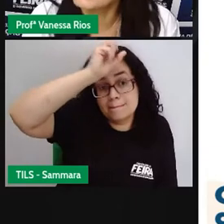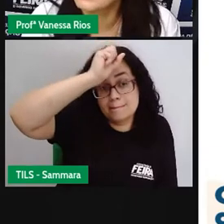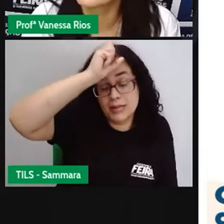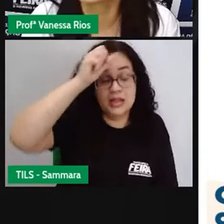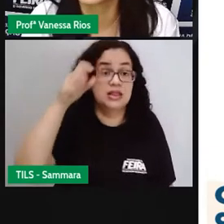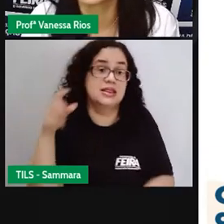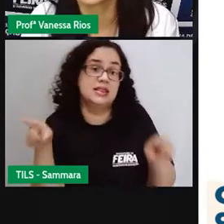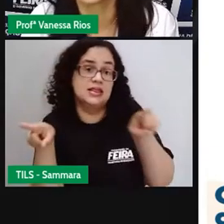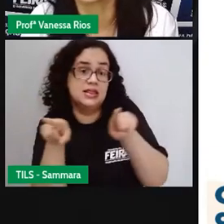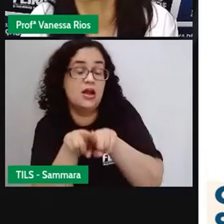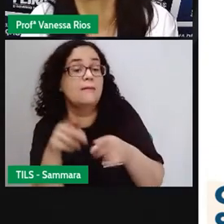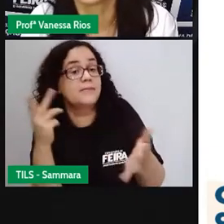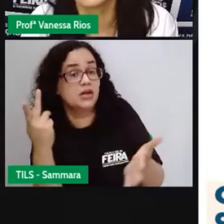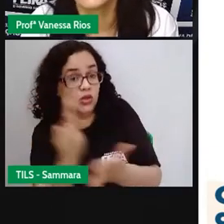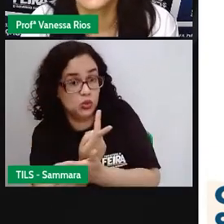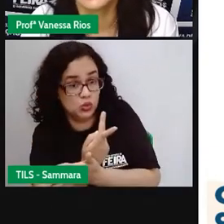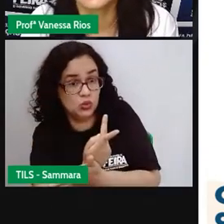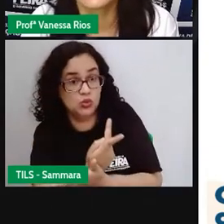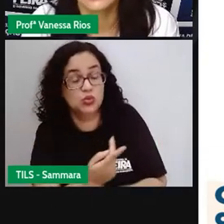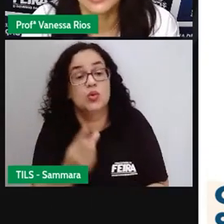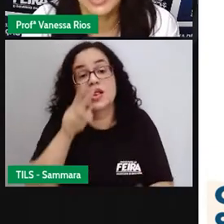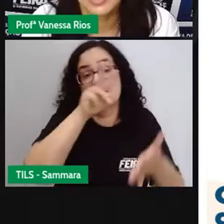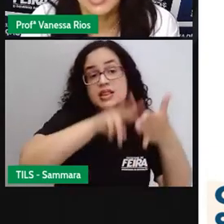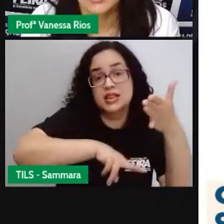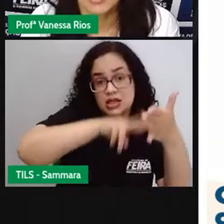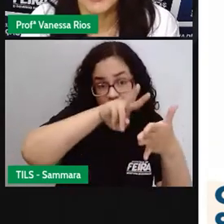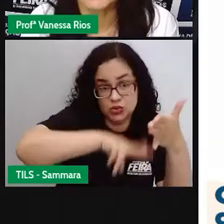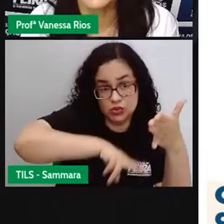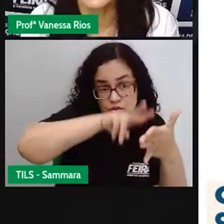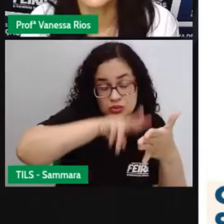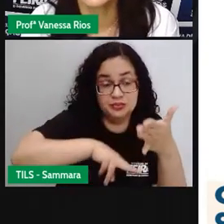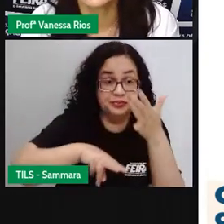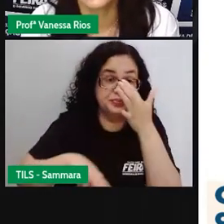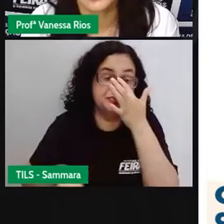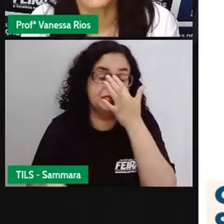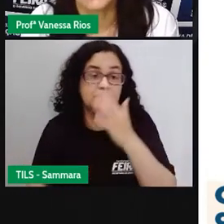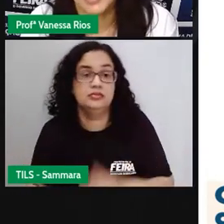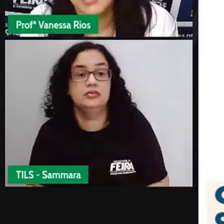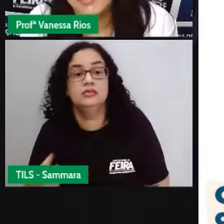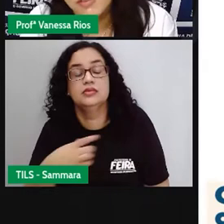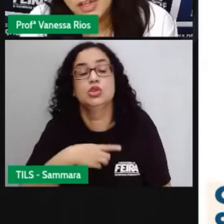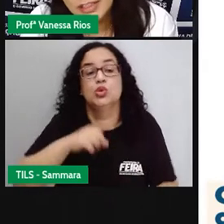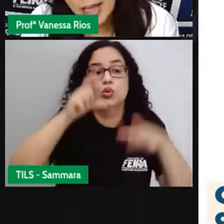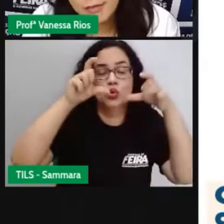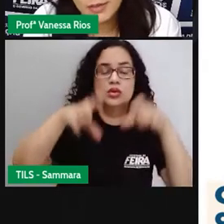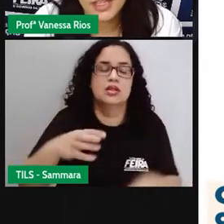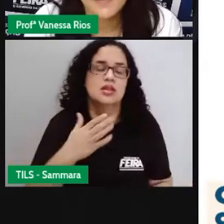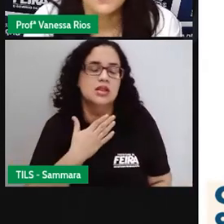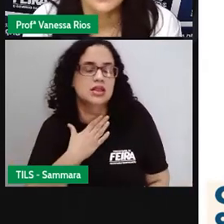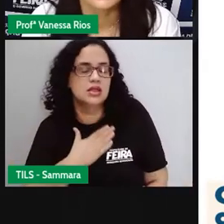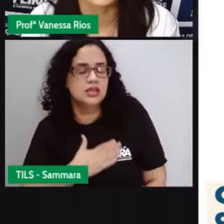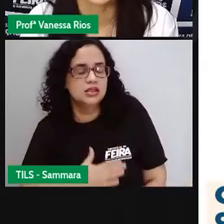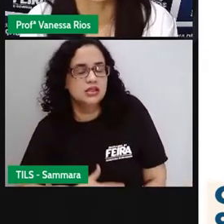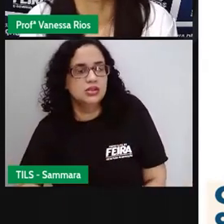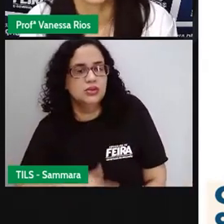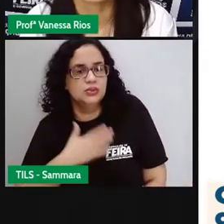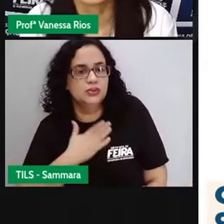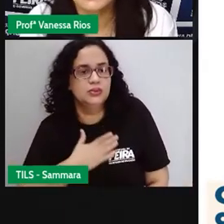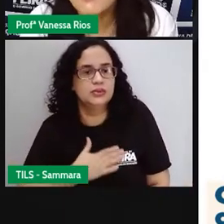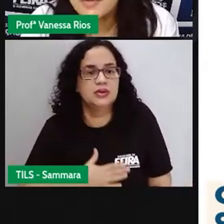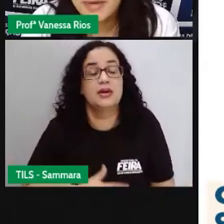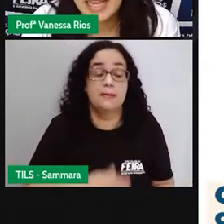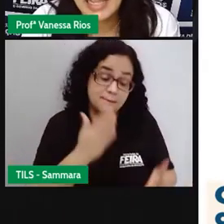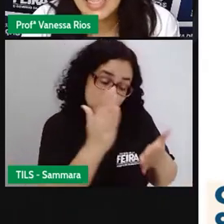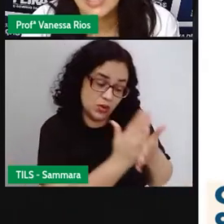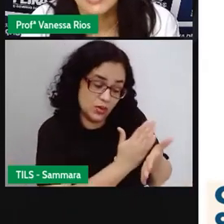E também acontece isso com a leitura. No momento em que a gente está num lugar confortável, né? E que a gente pega